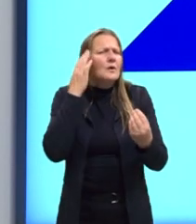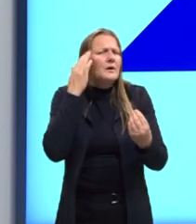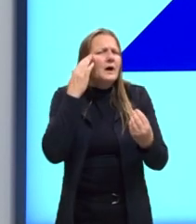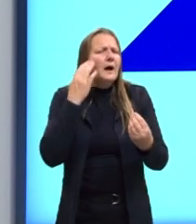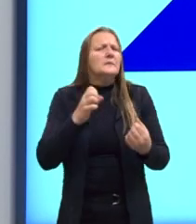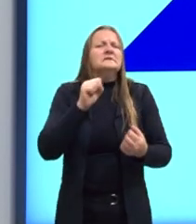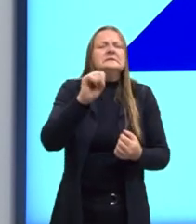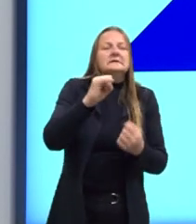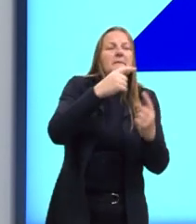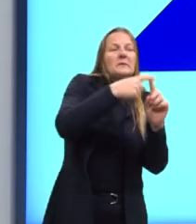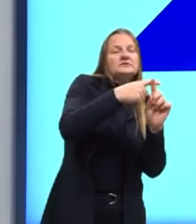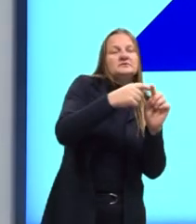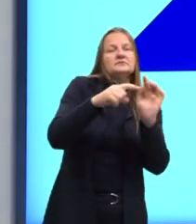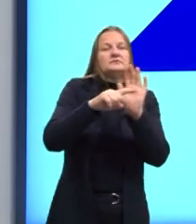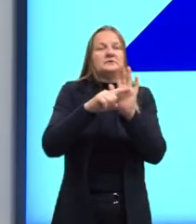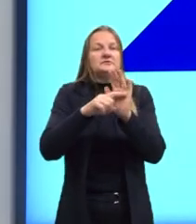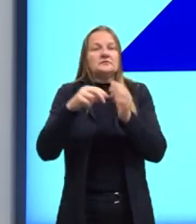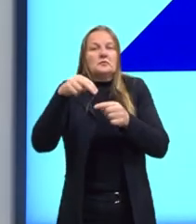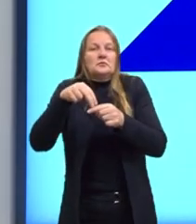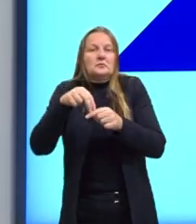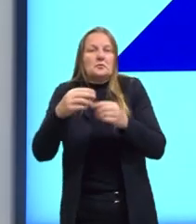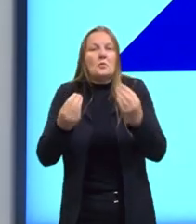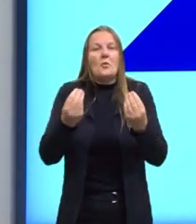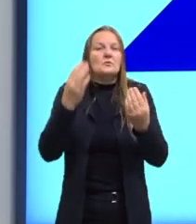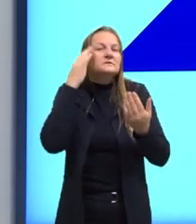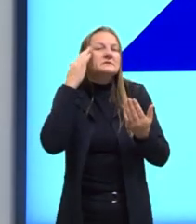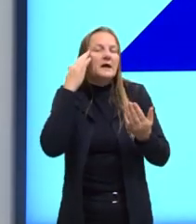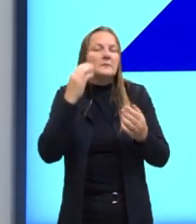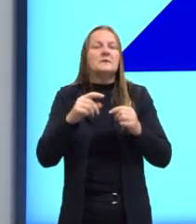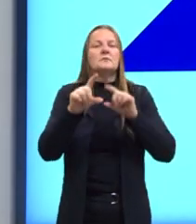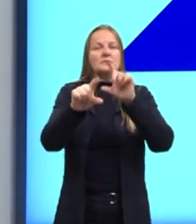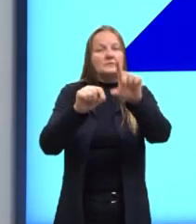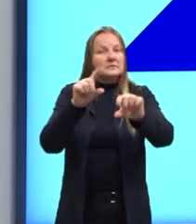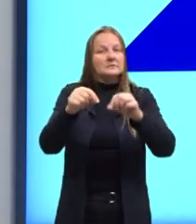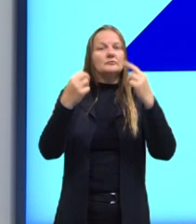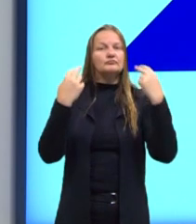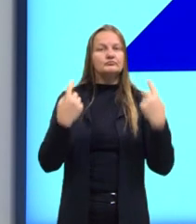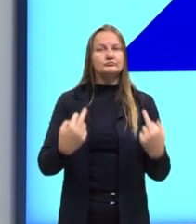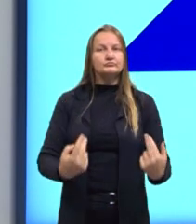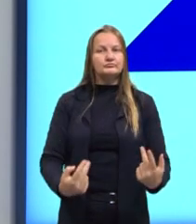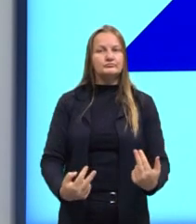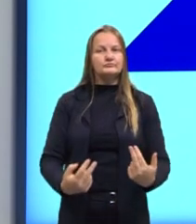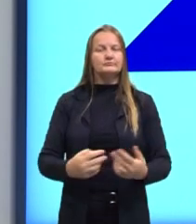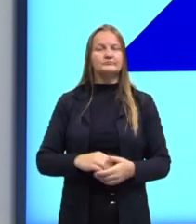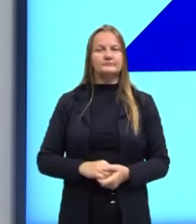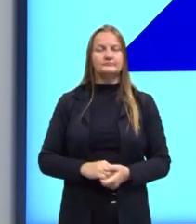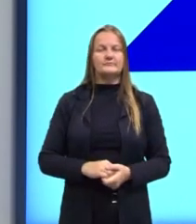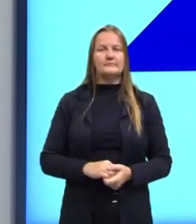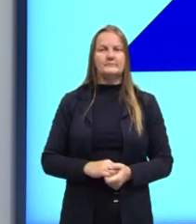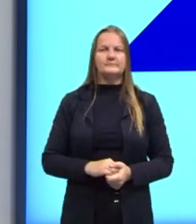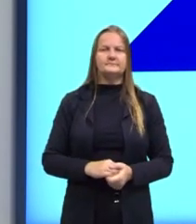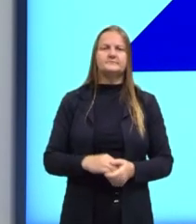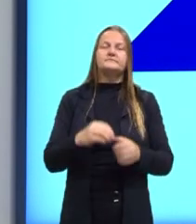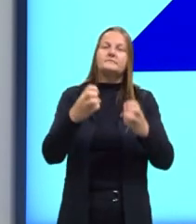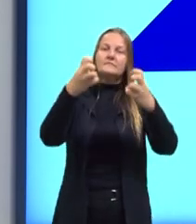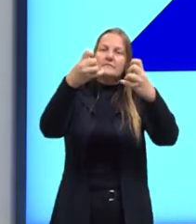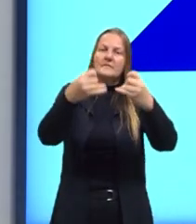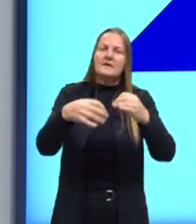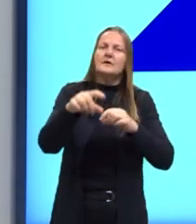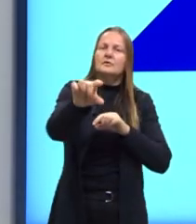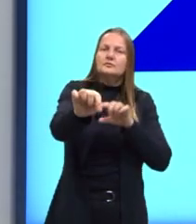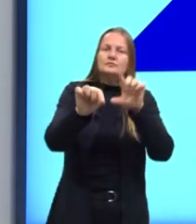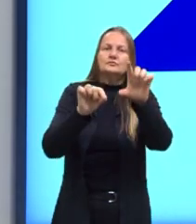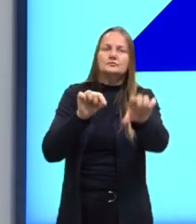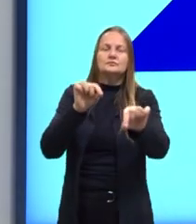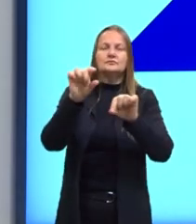positiva, neutra ou negativa? É através da seleção natural. A seleção natural que vai selecionar